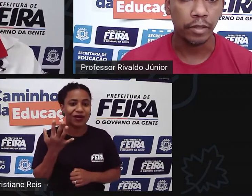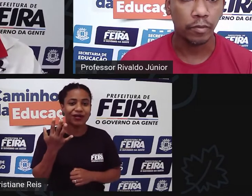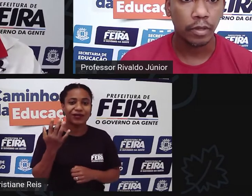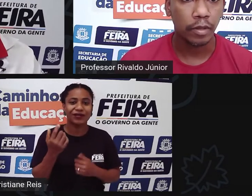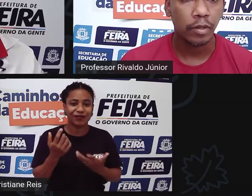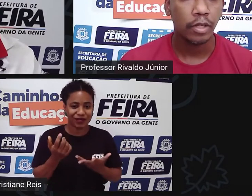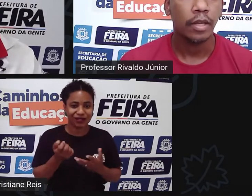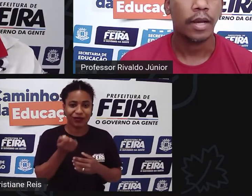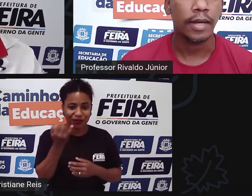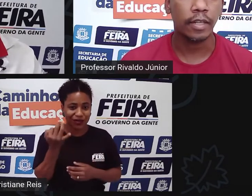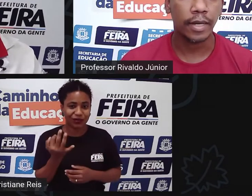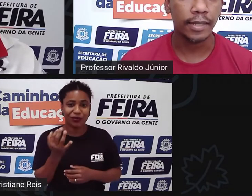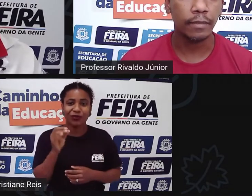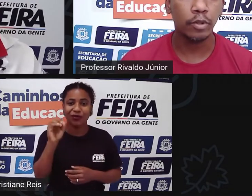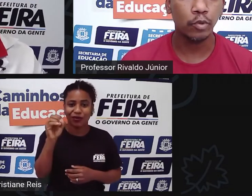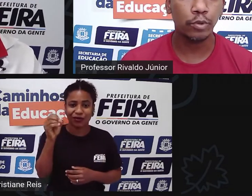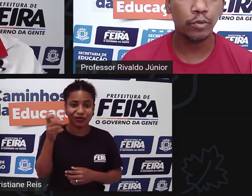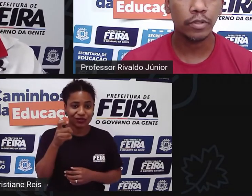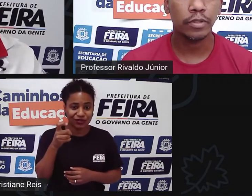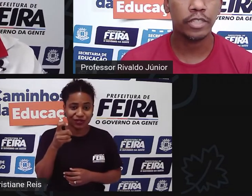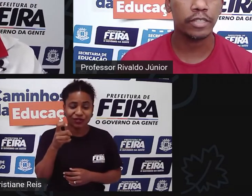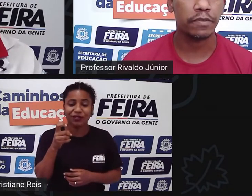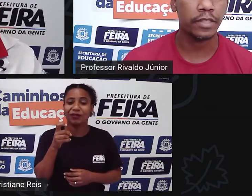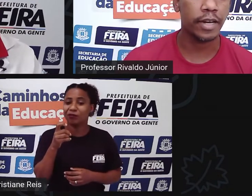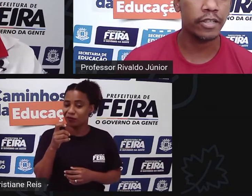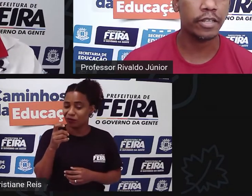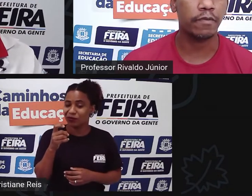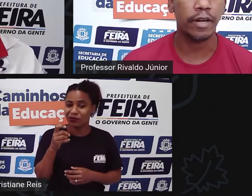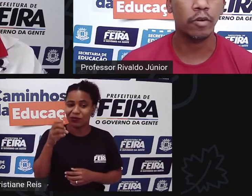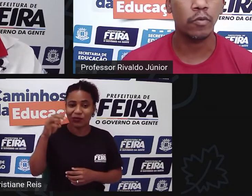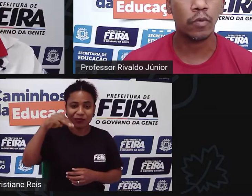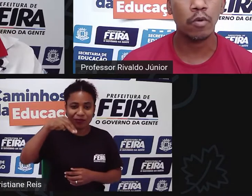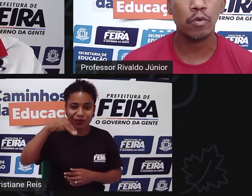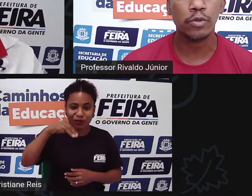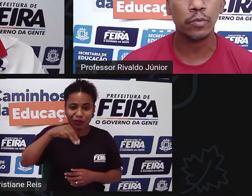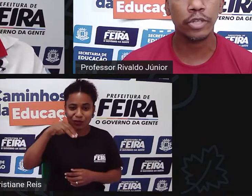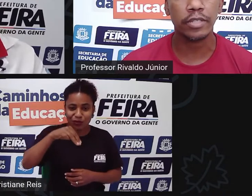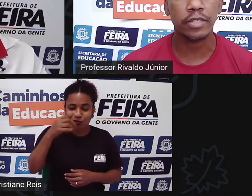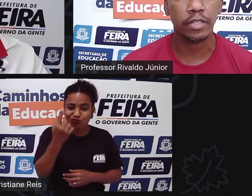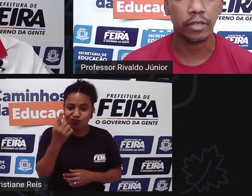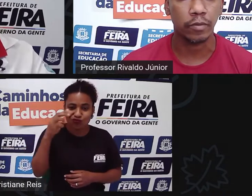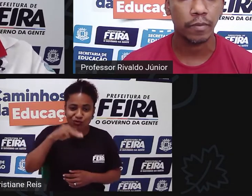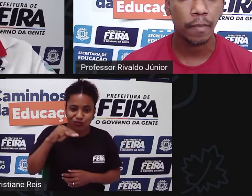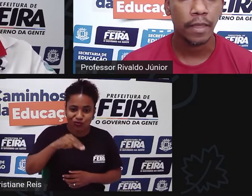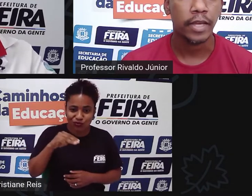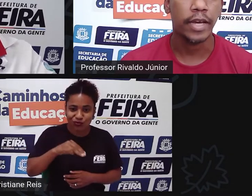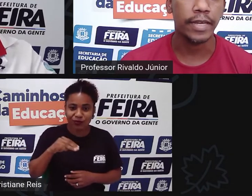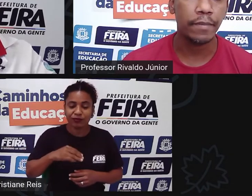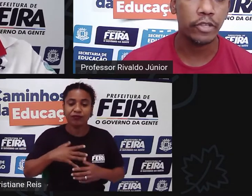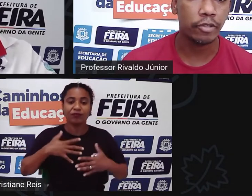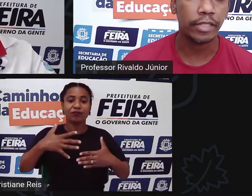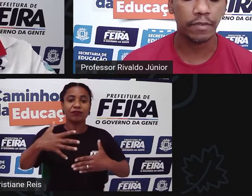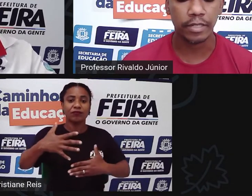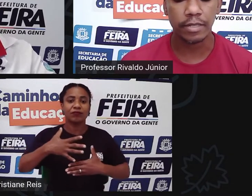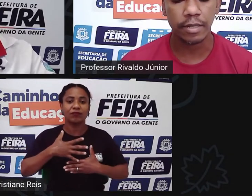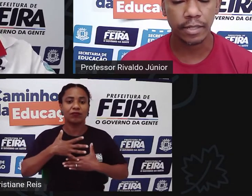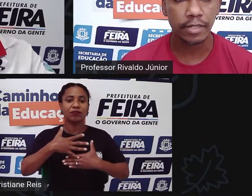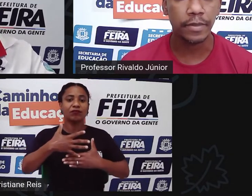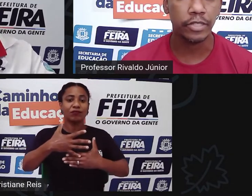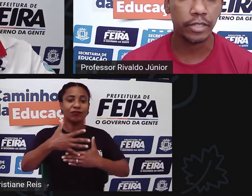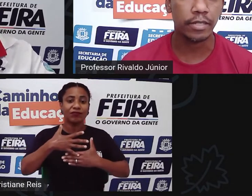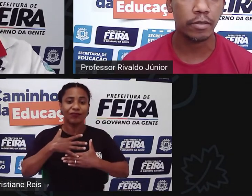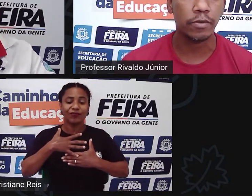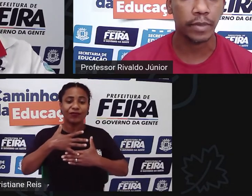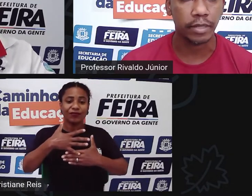Perfeito. Cada minuto de atividade equivale ao consumo de oxigênio. E aí é medida através dessa